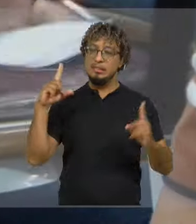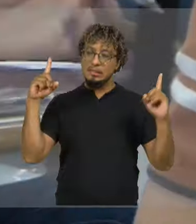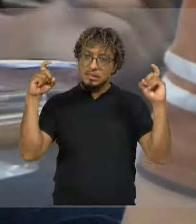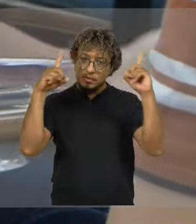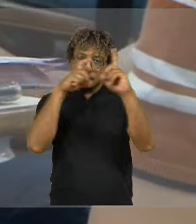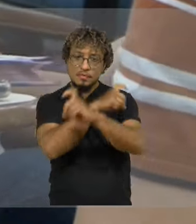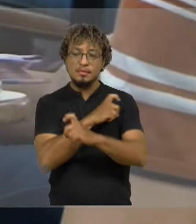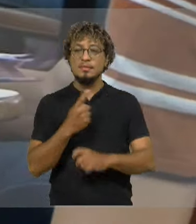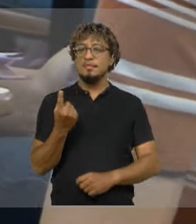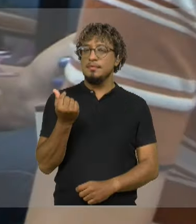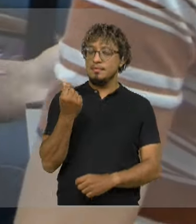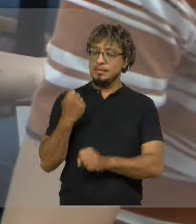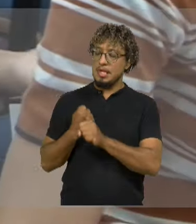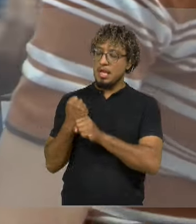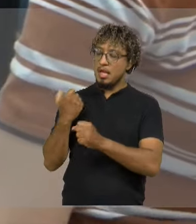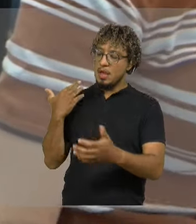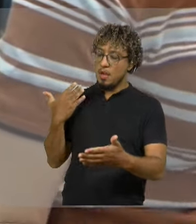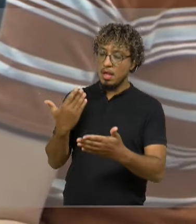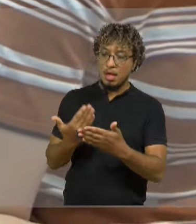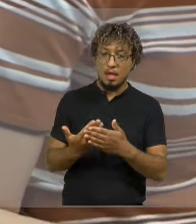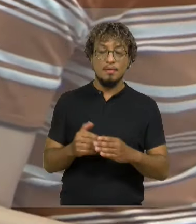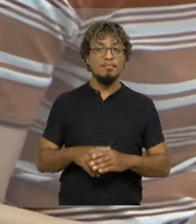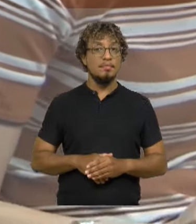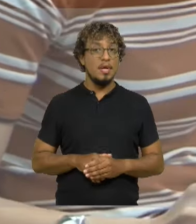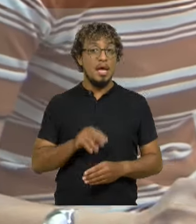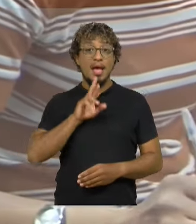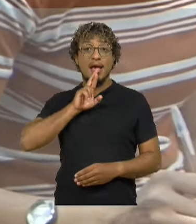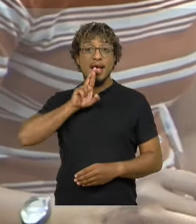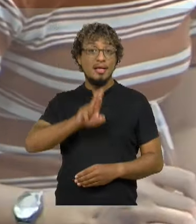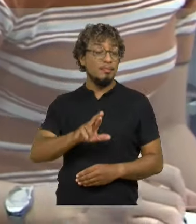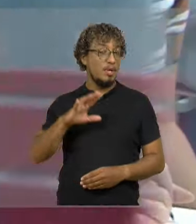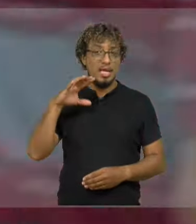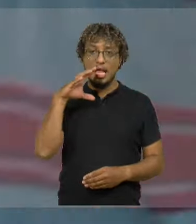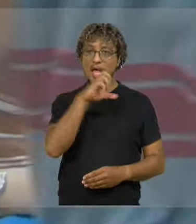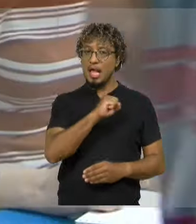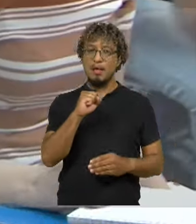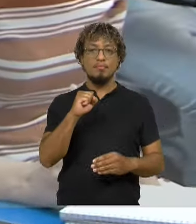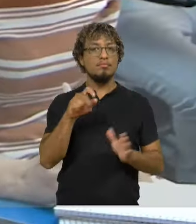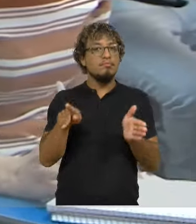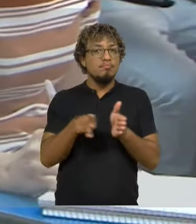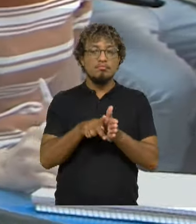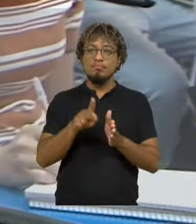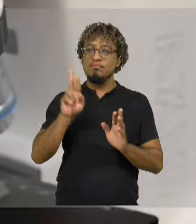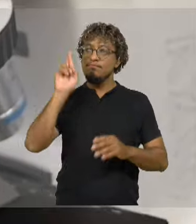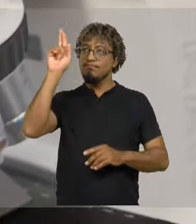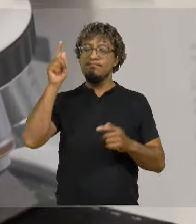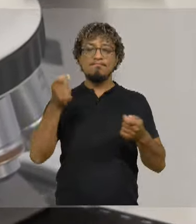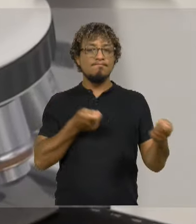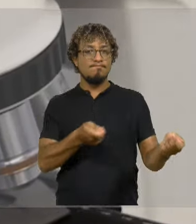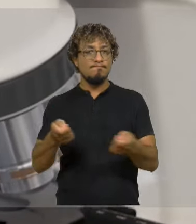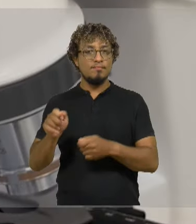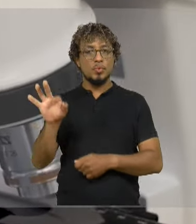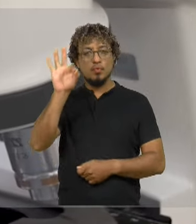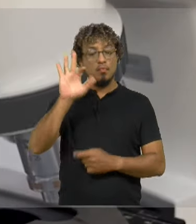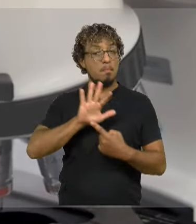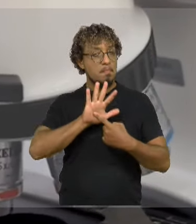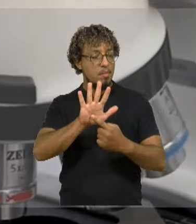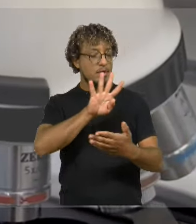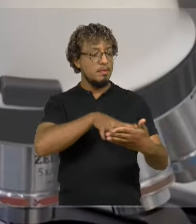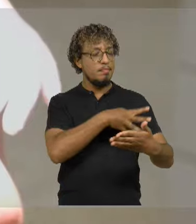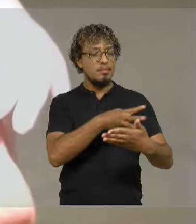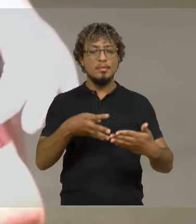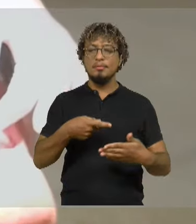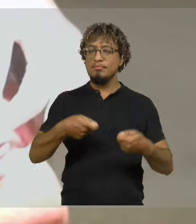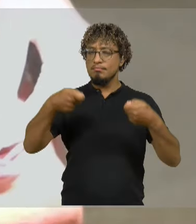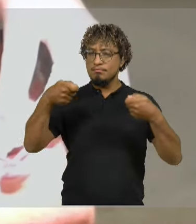financeiras ao longo dos anos. A resposta rápida da administração superior da UFIMA deixa claro a importância de um planejamento